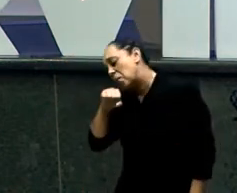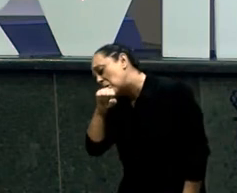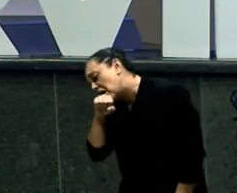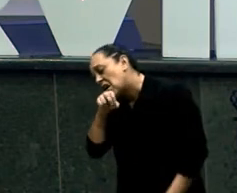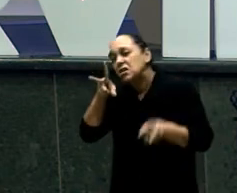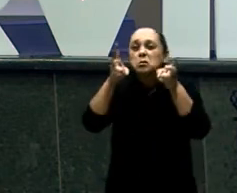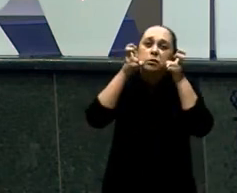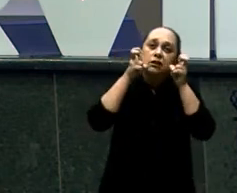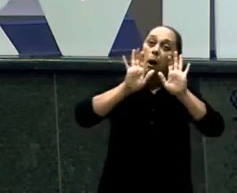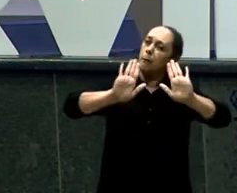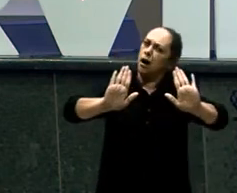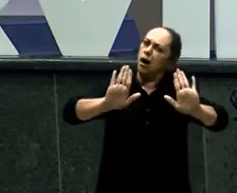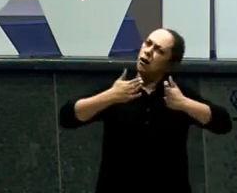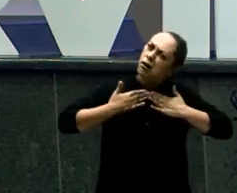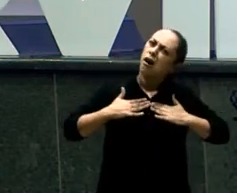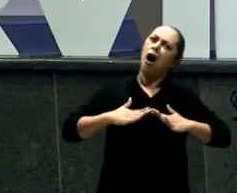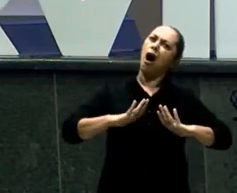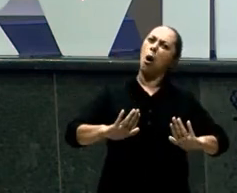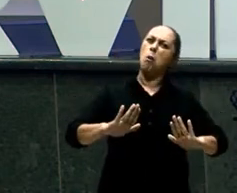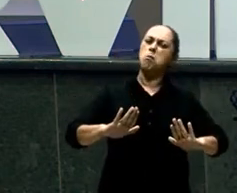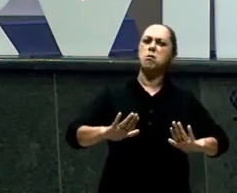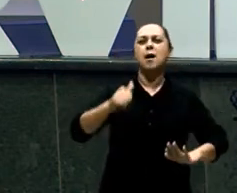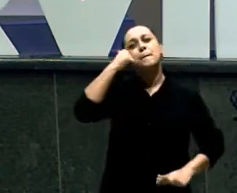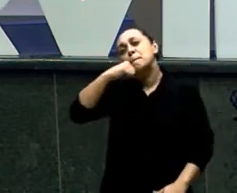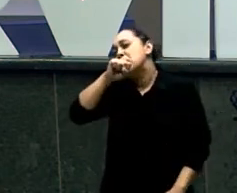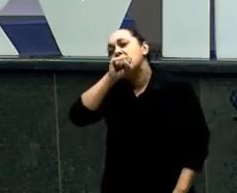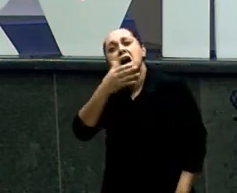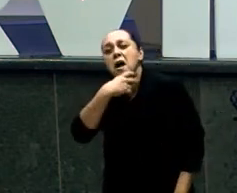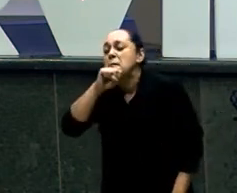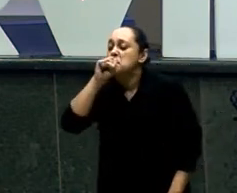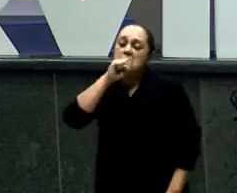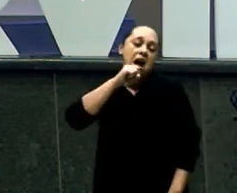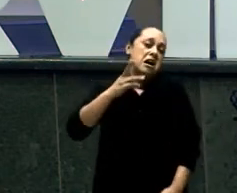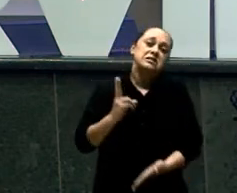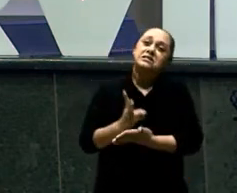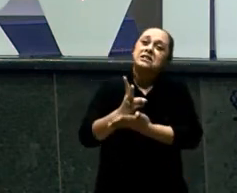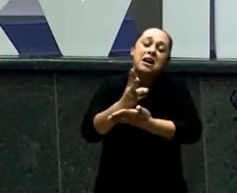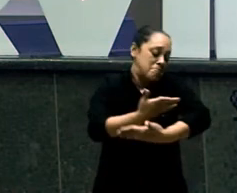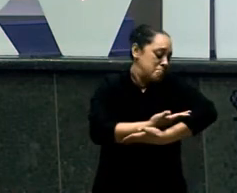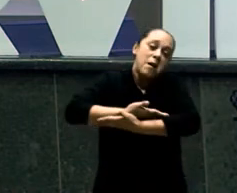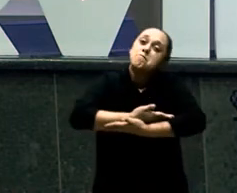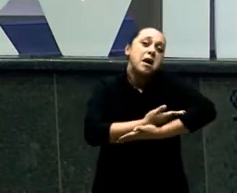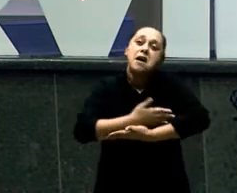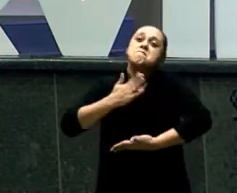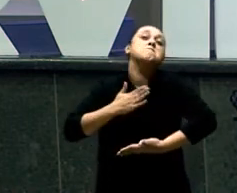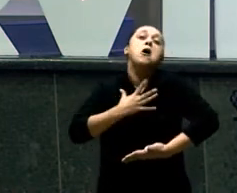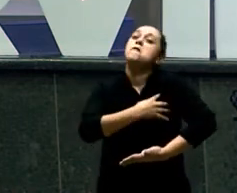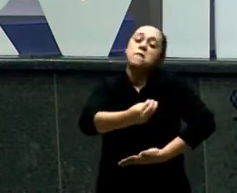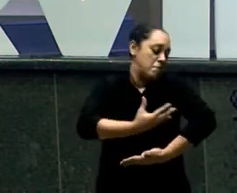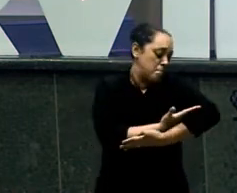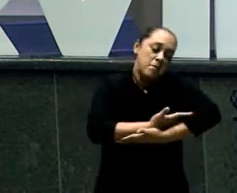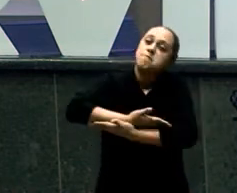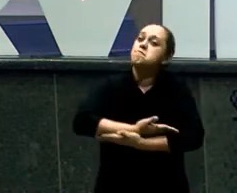O filho pródigo Ele olhou para o pai E disse Você acha que meu pai Não percebeu Que eu já estou pronto Que eu já estou Já sou